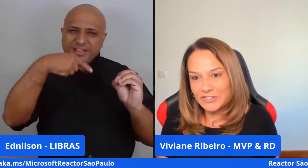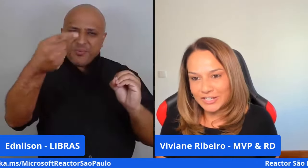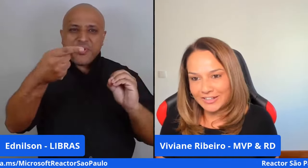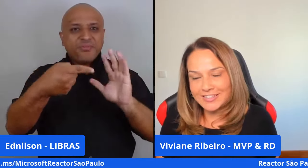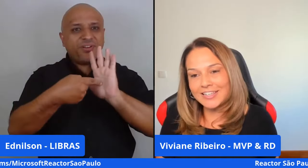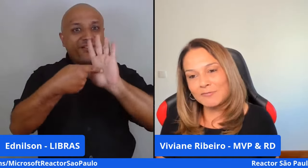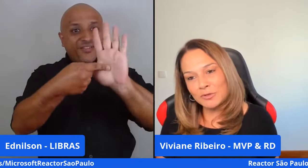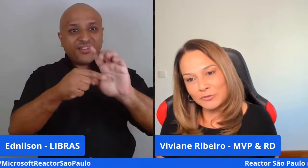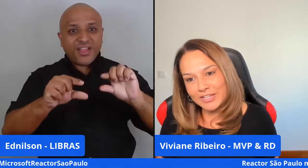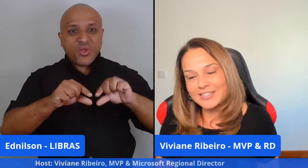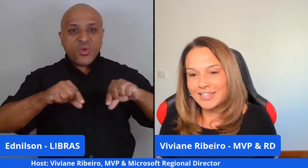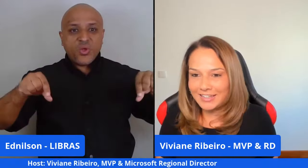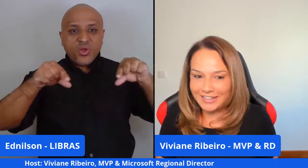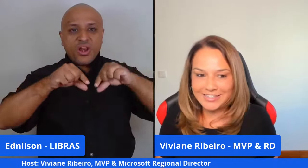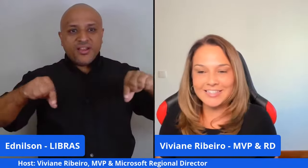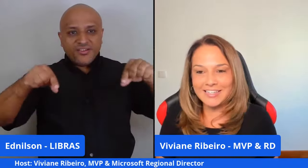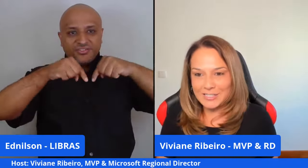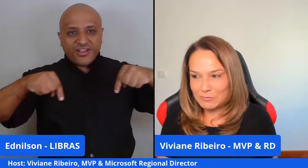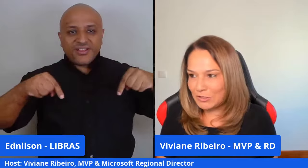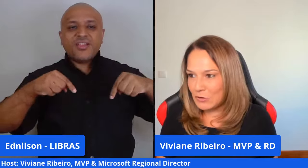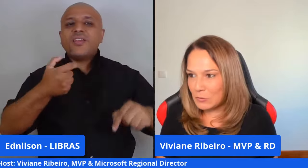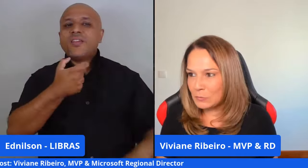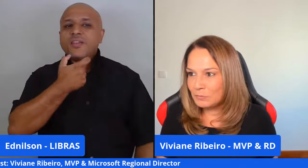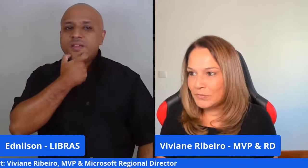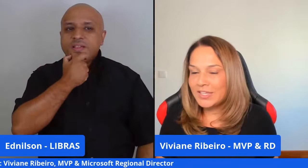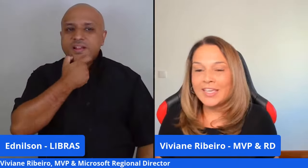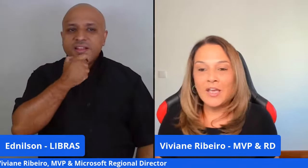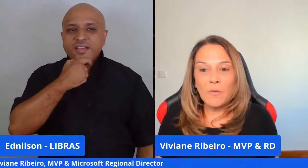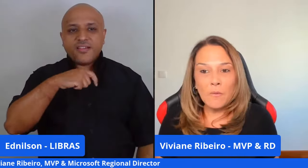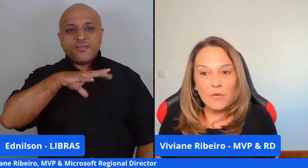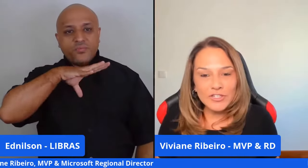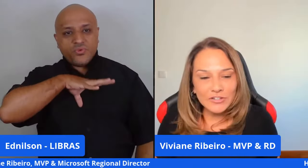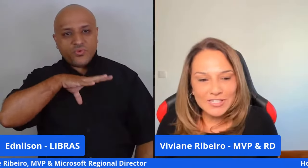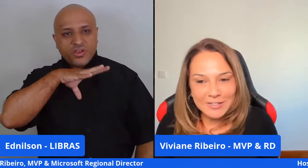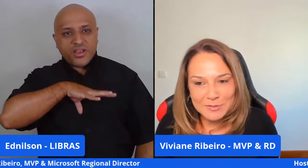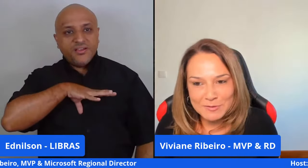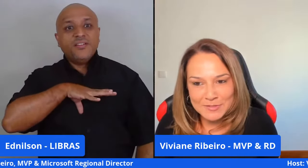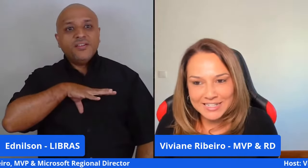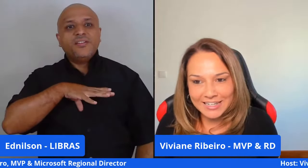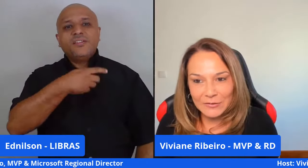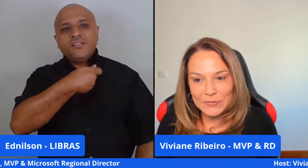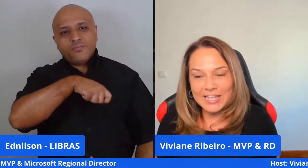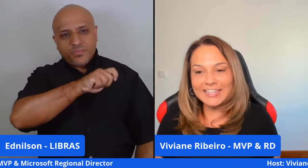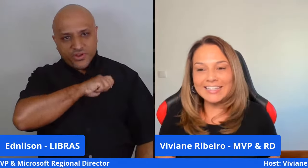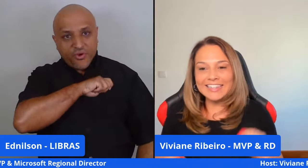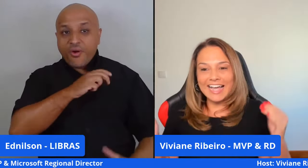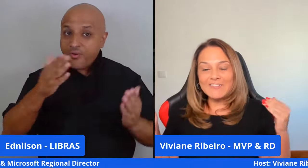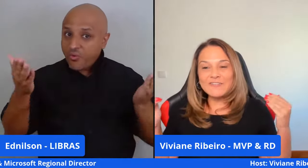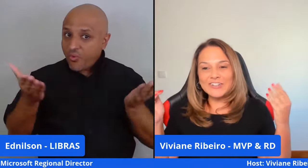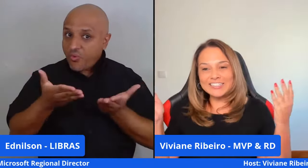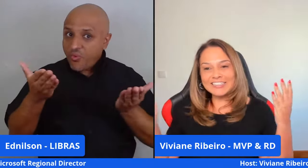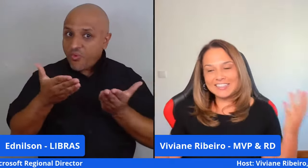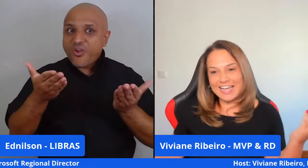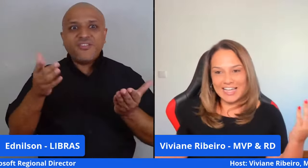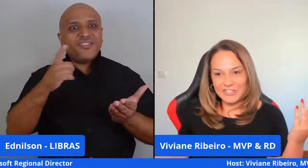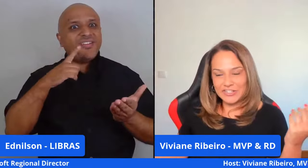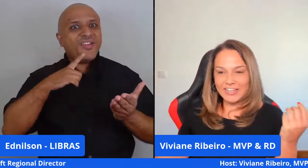adicionado legendas em português, inglês e espanhol. Hoje nós temos uma mesa redonda que está